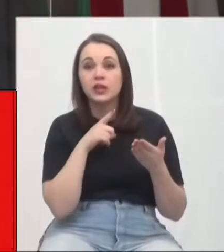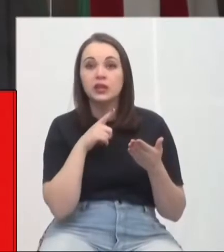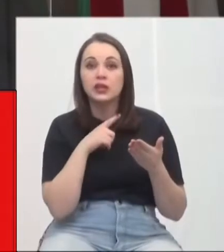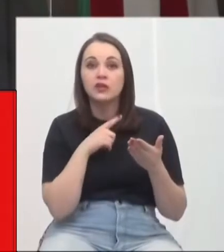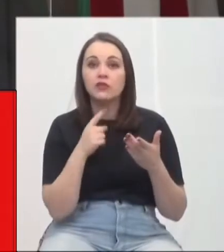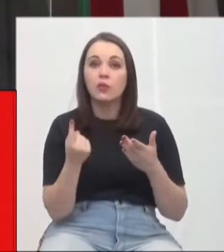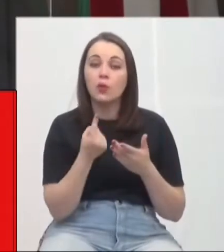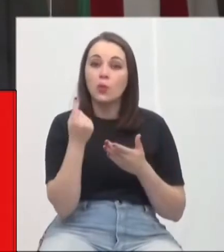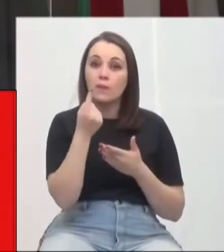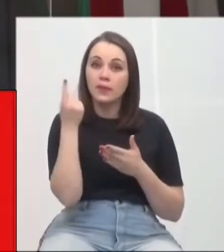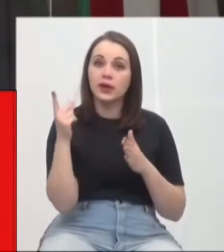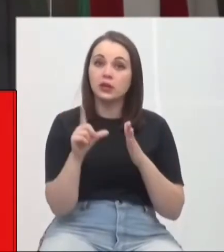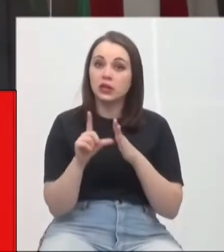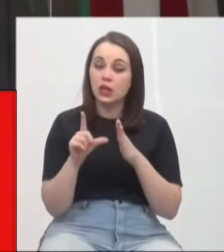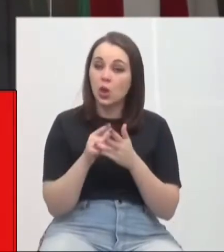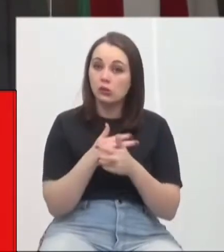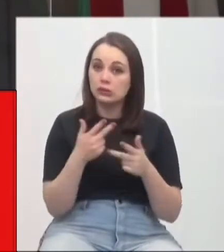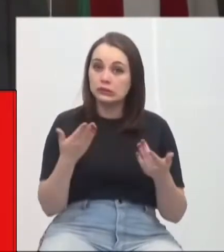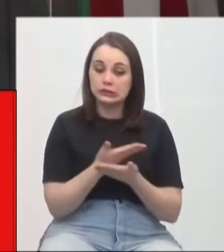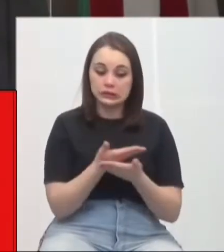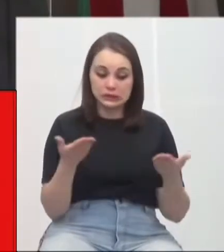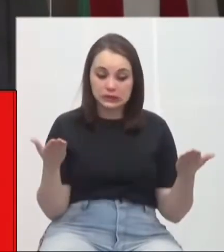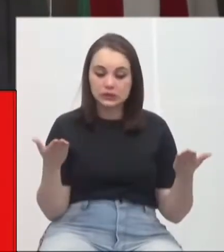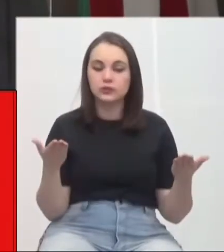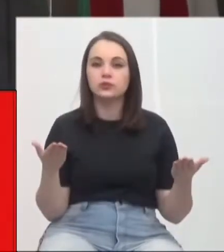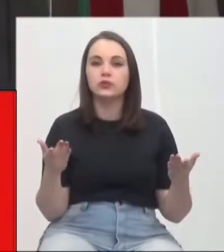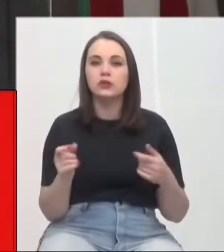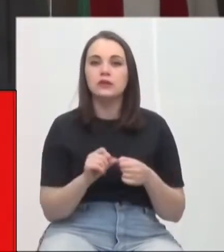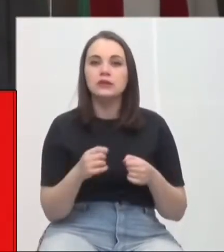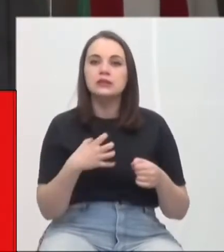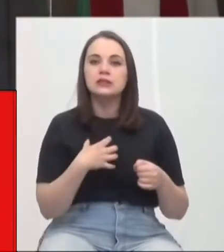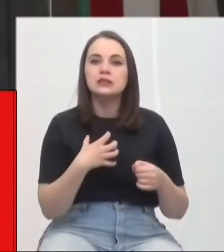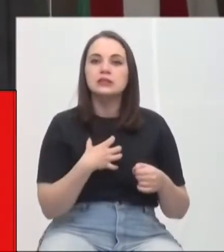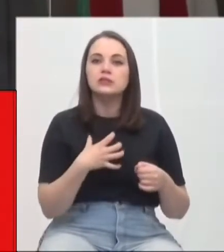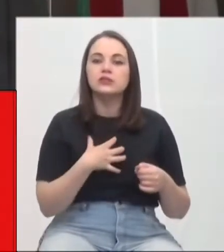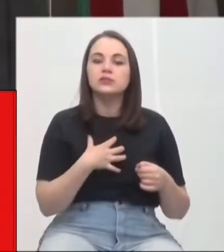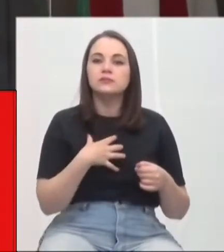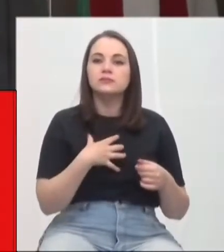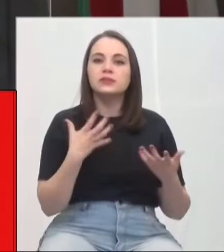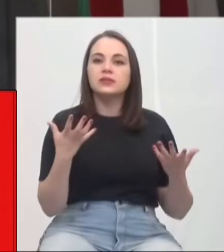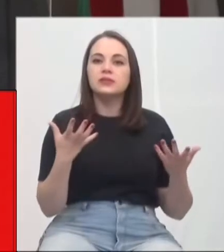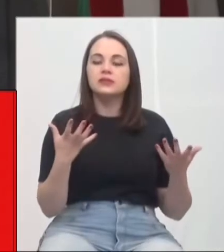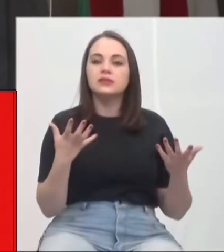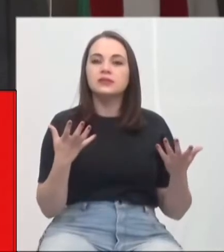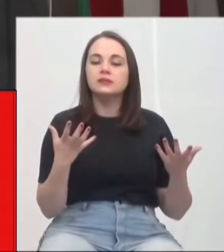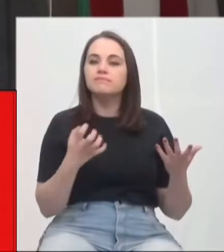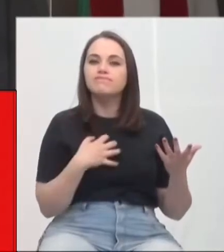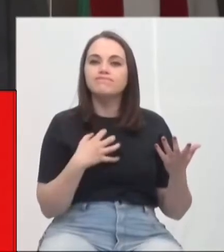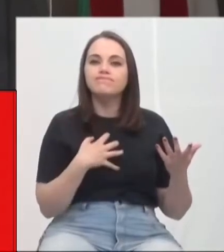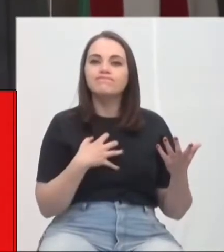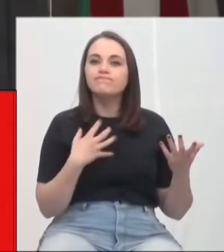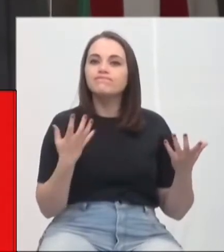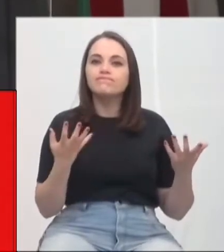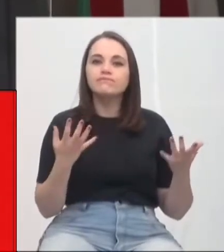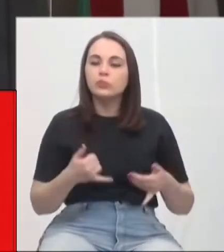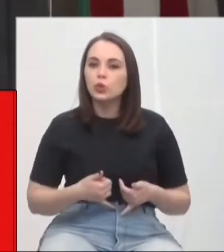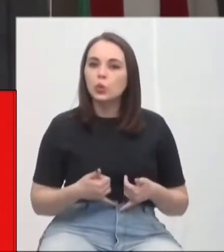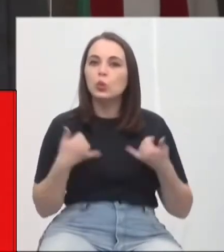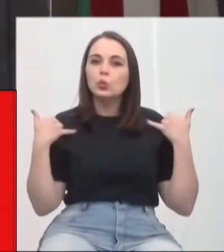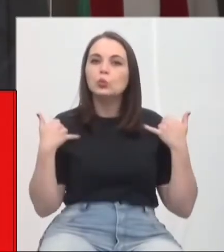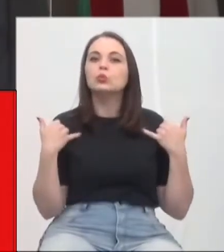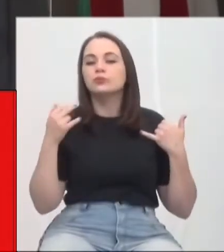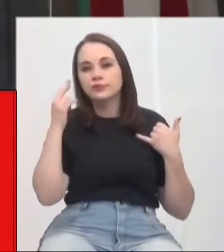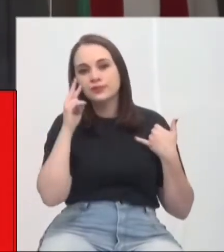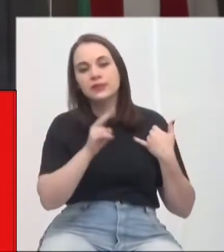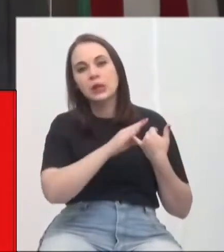comércio. Isso aí deixa a gente, olha, deixa a gente com orgulho de ver